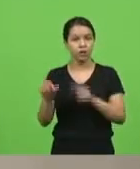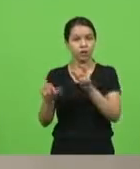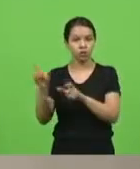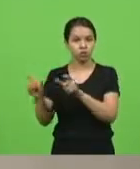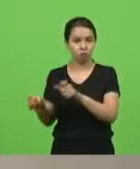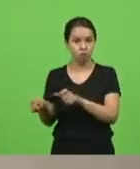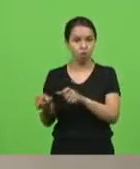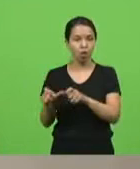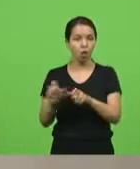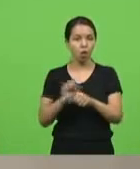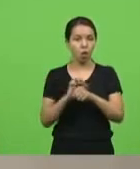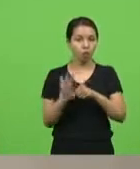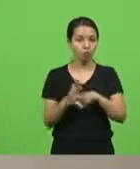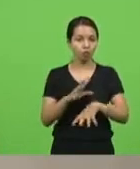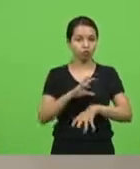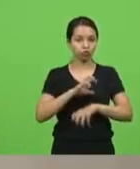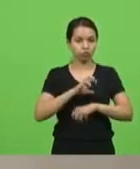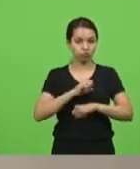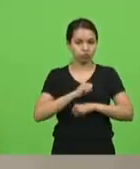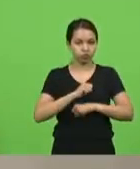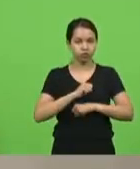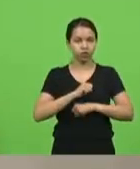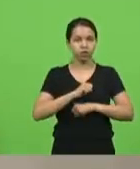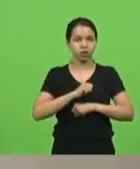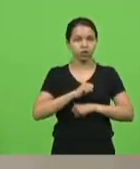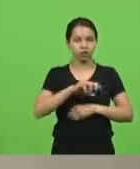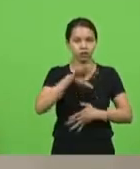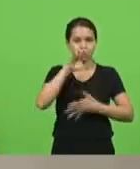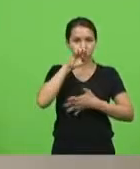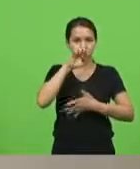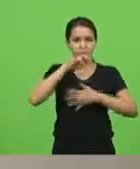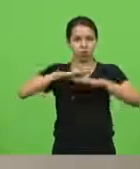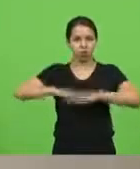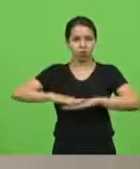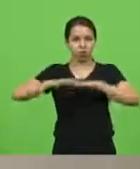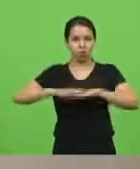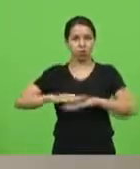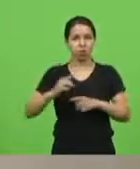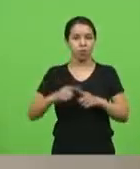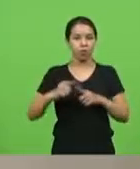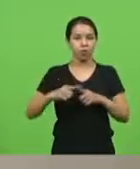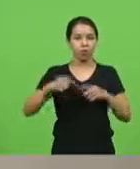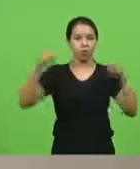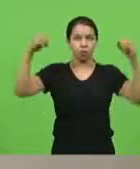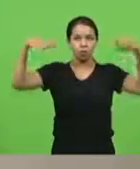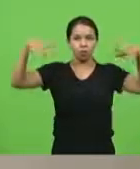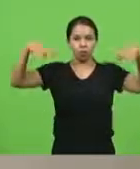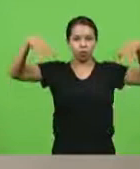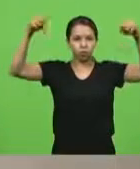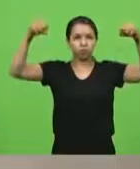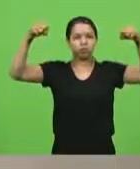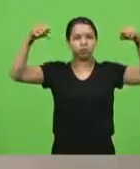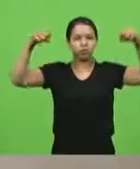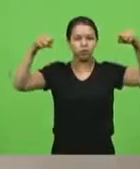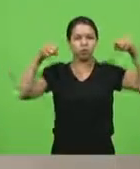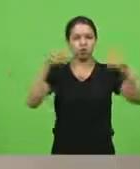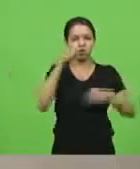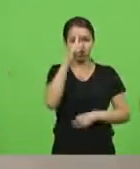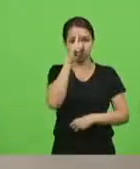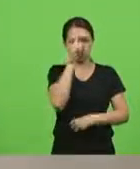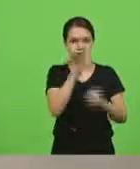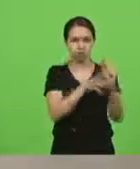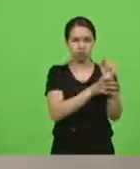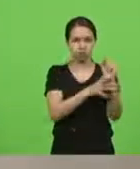recebido ventilação manual por conta da falta de energia no Hospital Regional São José, em discussão, não havendo quem queira discutir, em